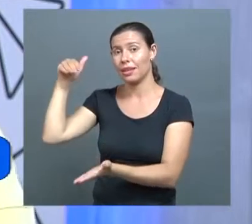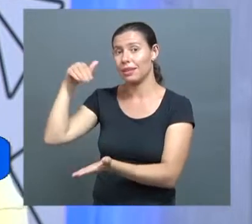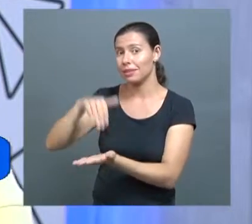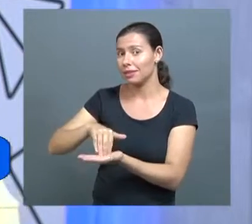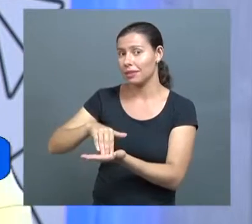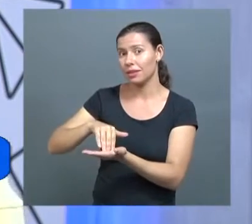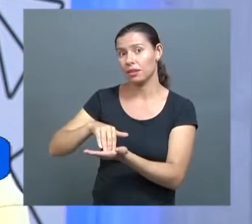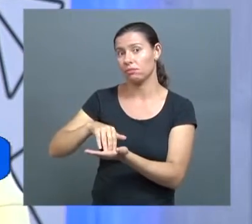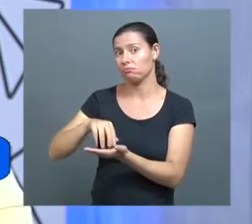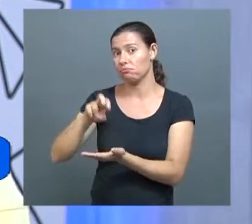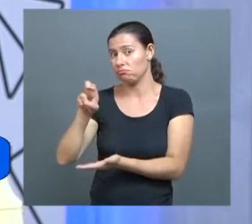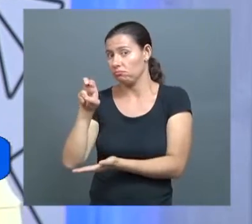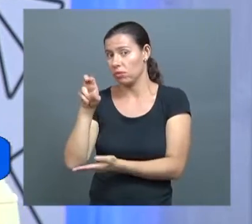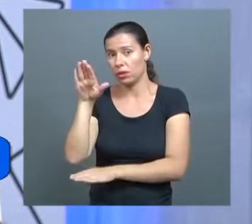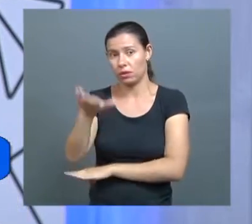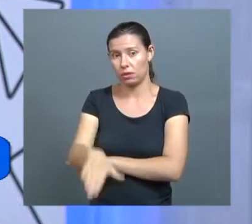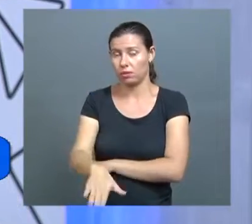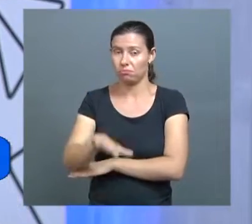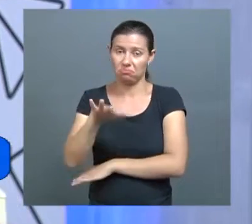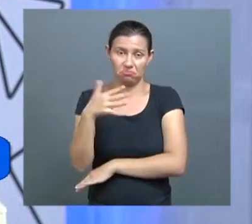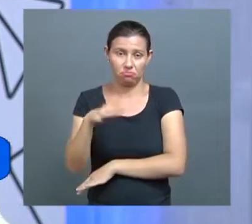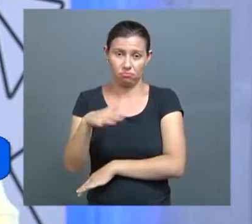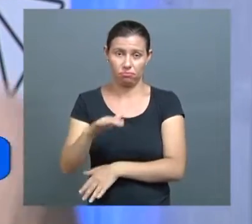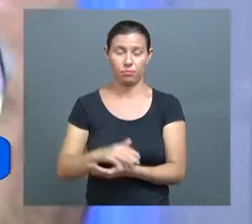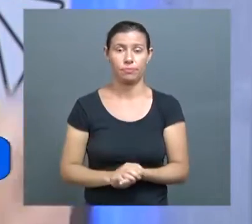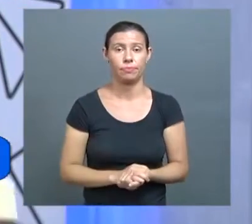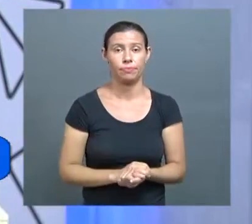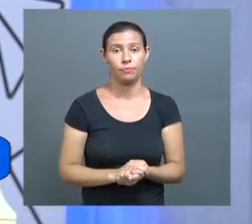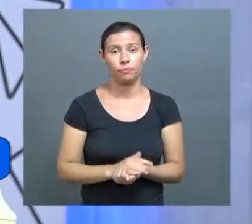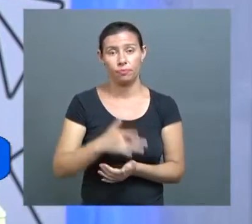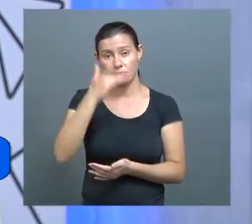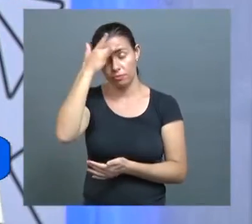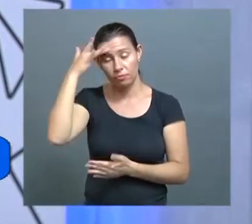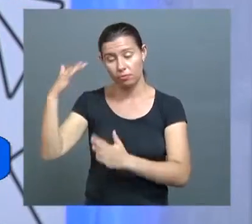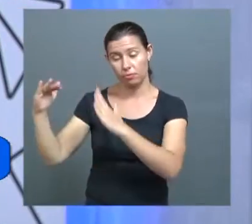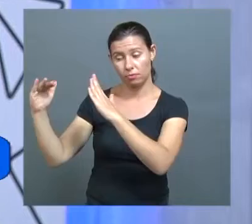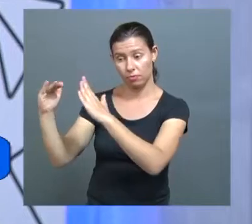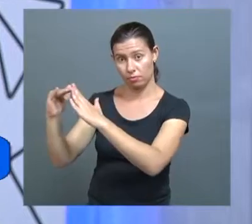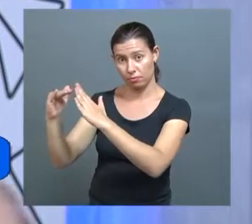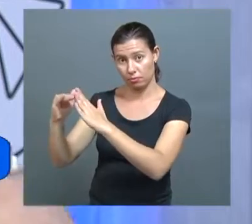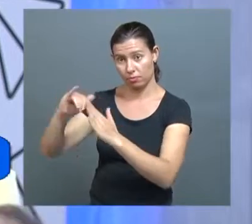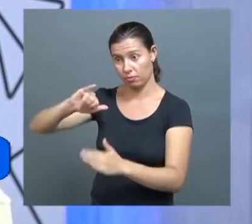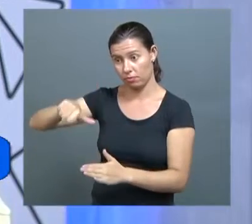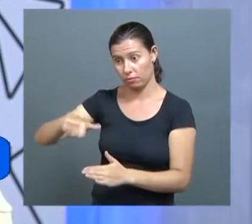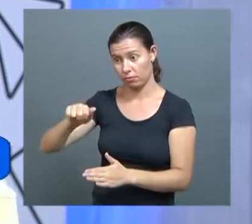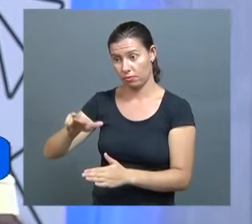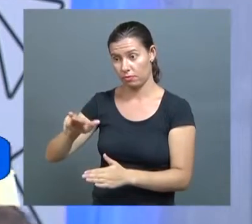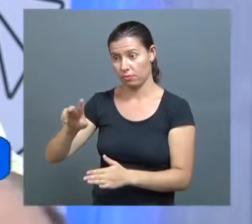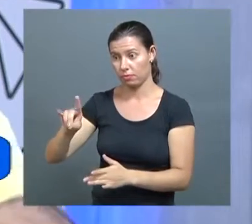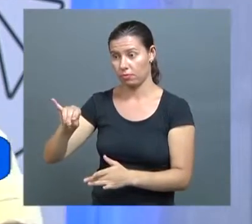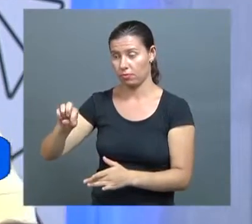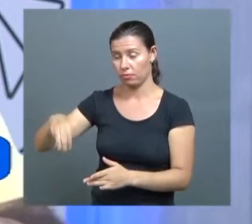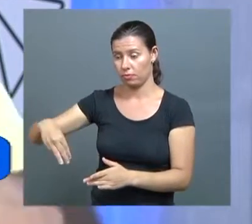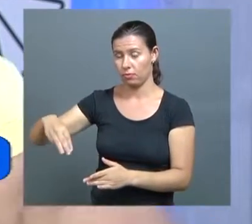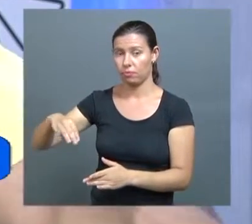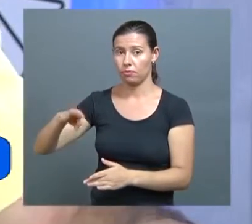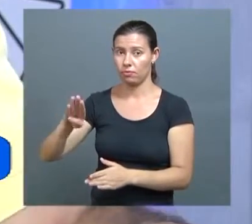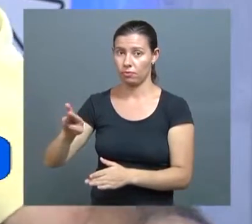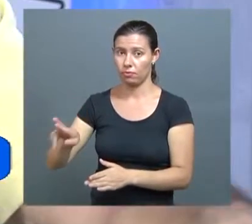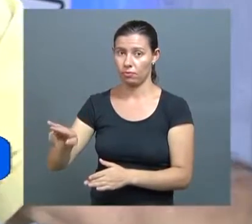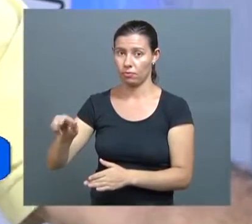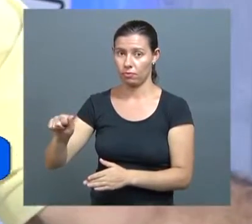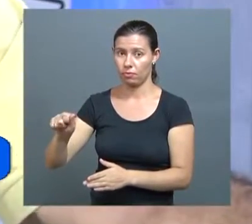direito o horário de funcionamento. Então, esse paciente que mora lá no Jardim Brasília, se tem uma dor de dente, oito horas, nove horas,